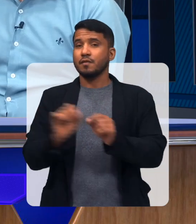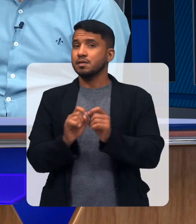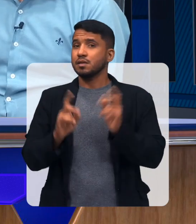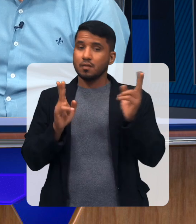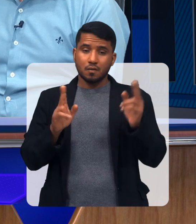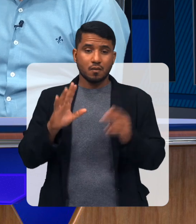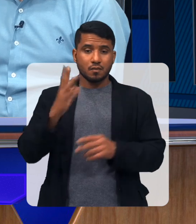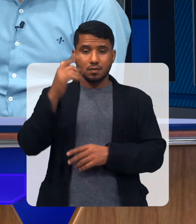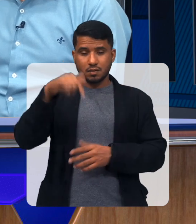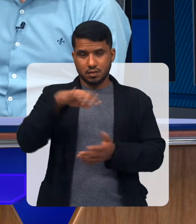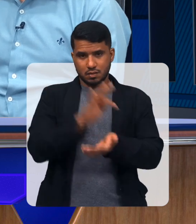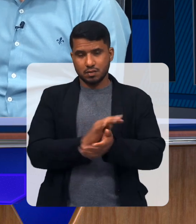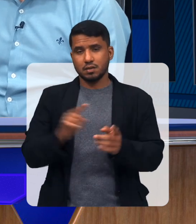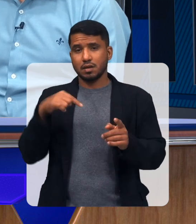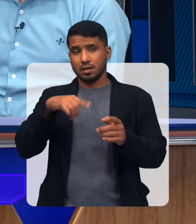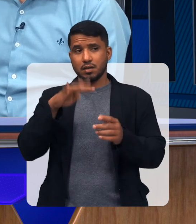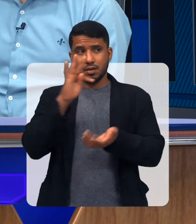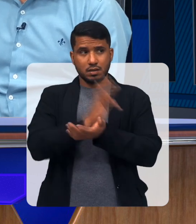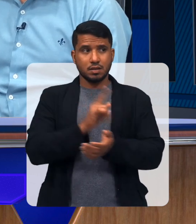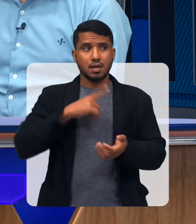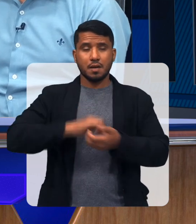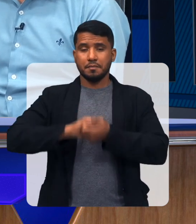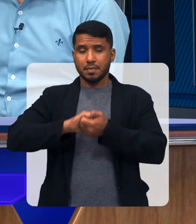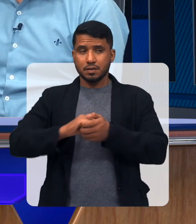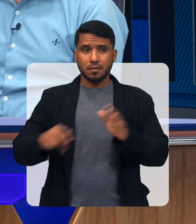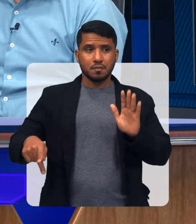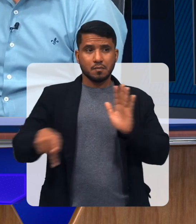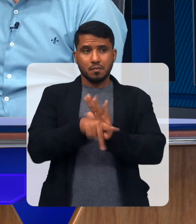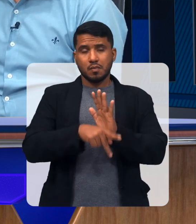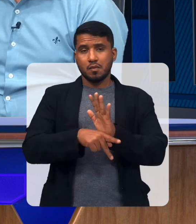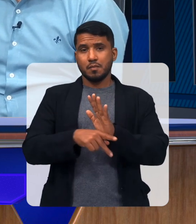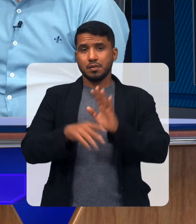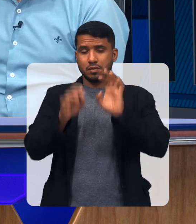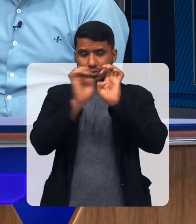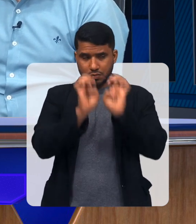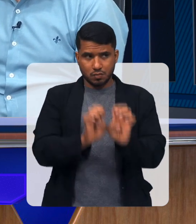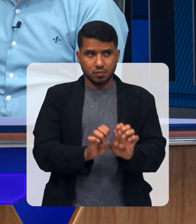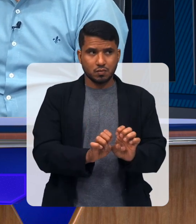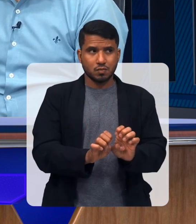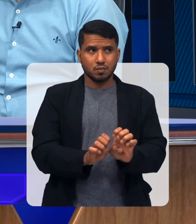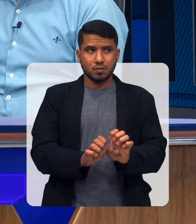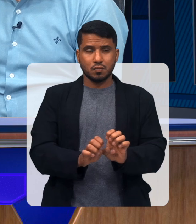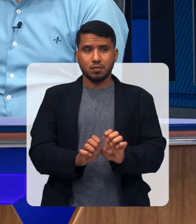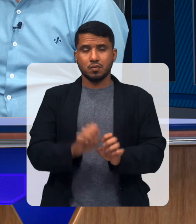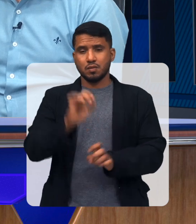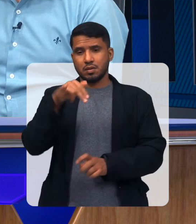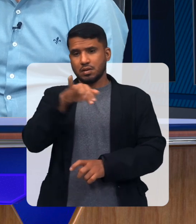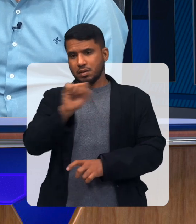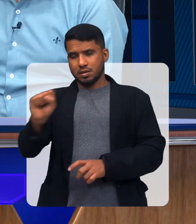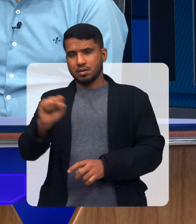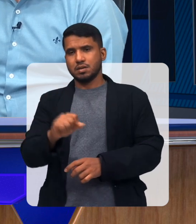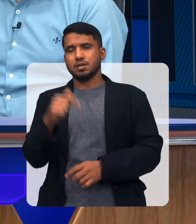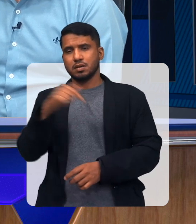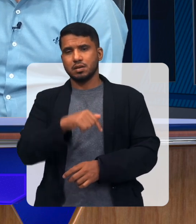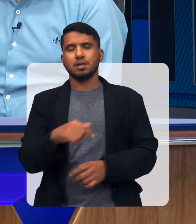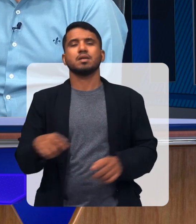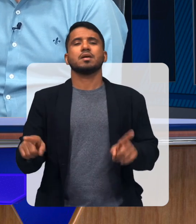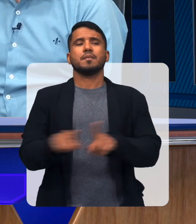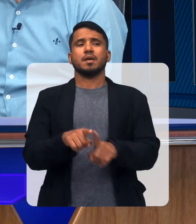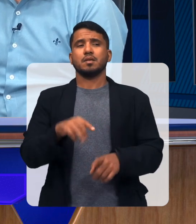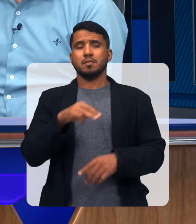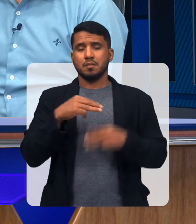acontece em Teresina, por exemplo Que é uma parceria com a própria estrutura do